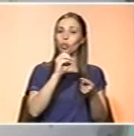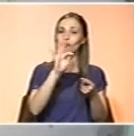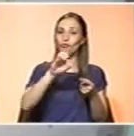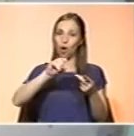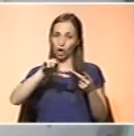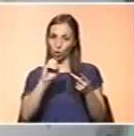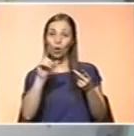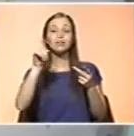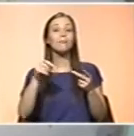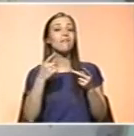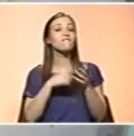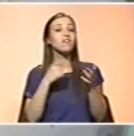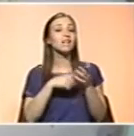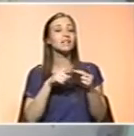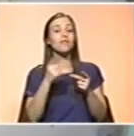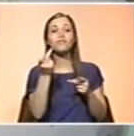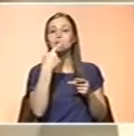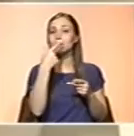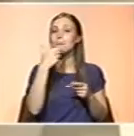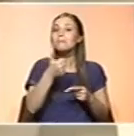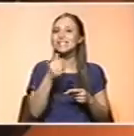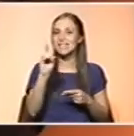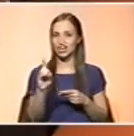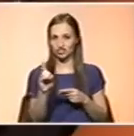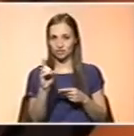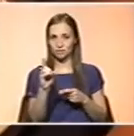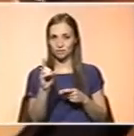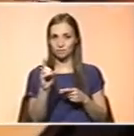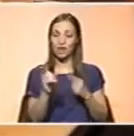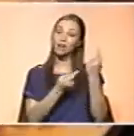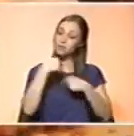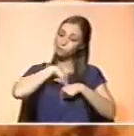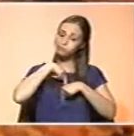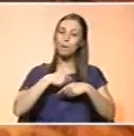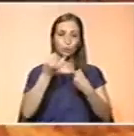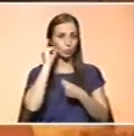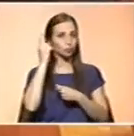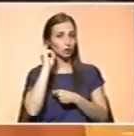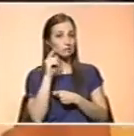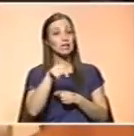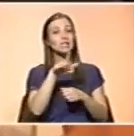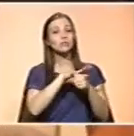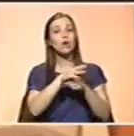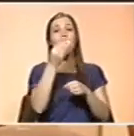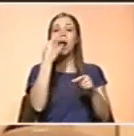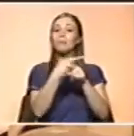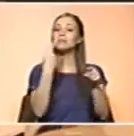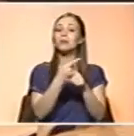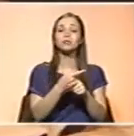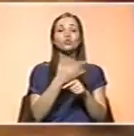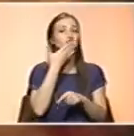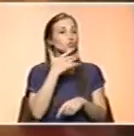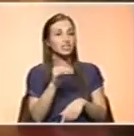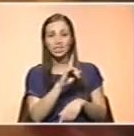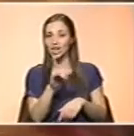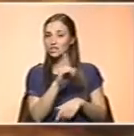há uma carência também de vitamina B6, portanto, e às vezes, a nível do sistema nervoso, é muito importante. Neste caso, a alimentação nem sempre basta para